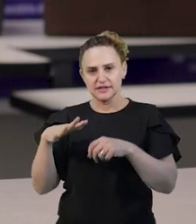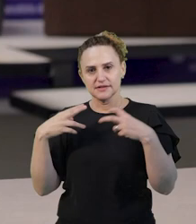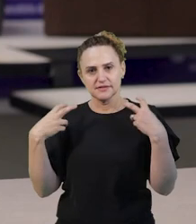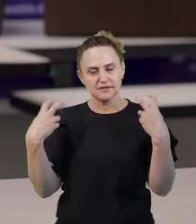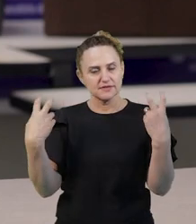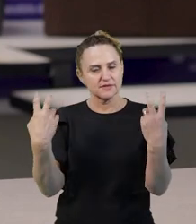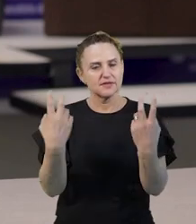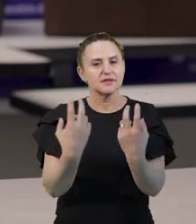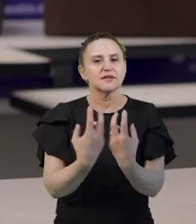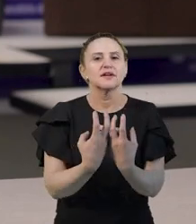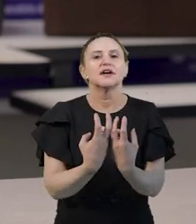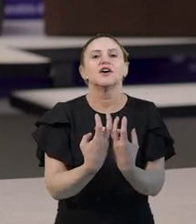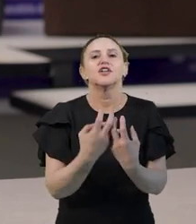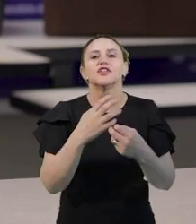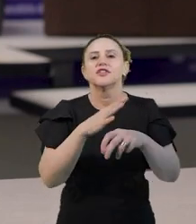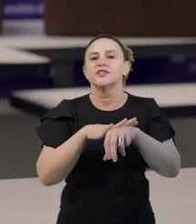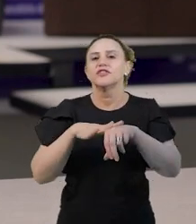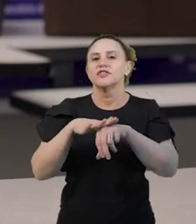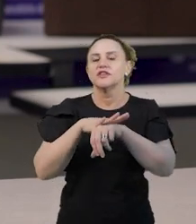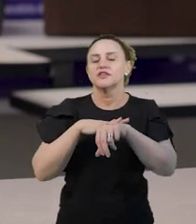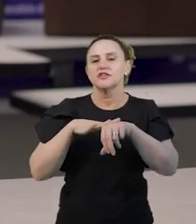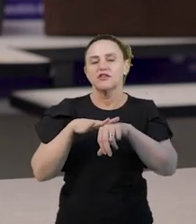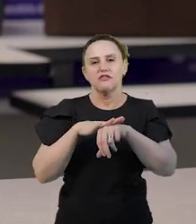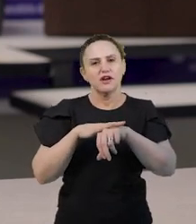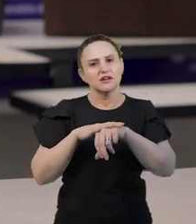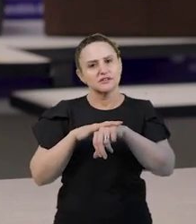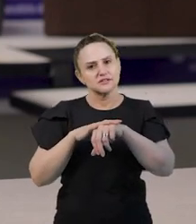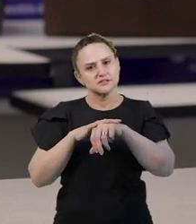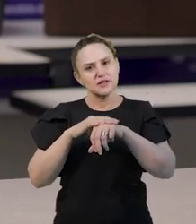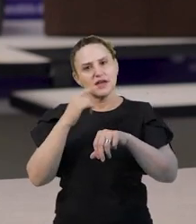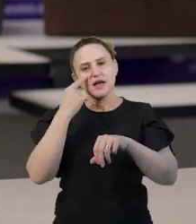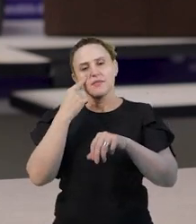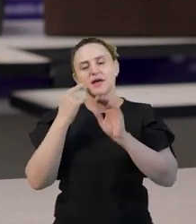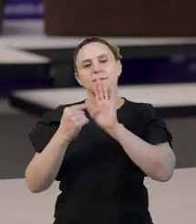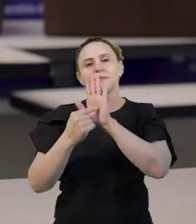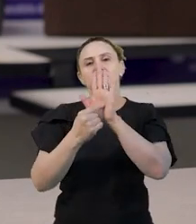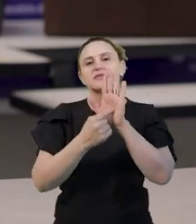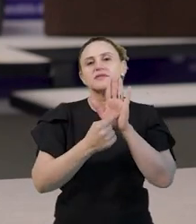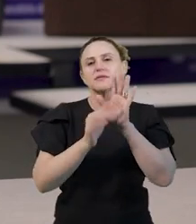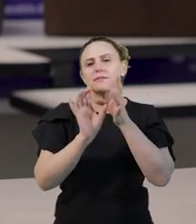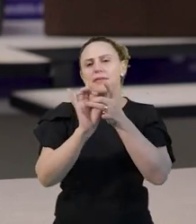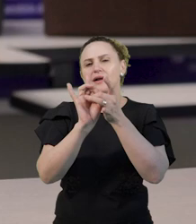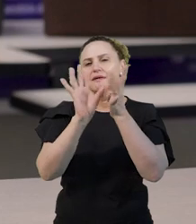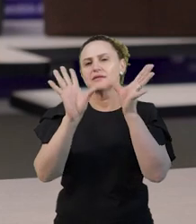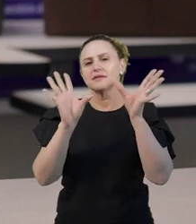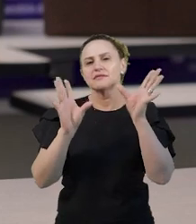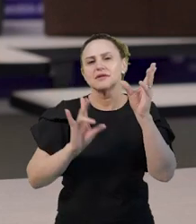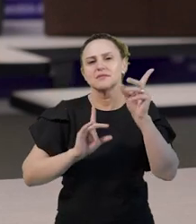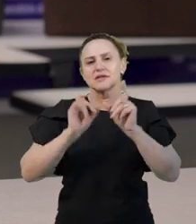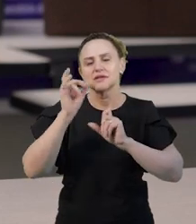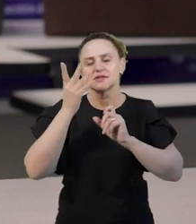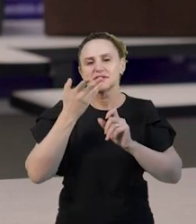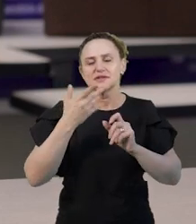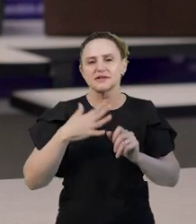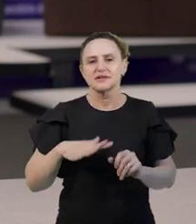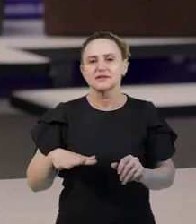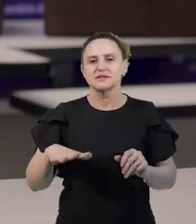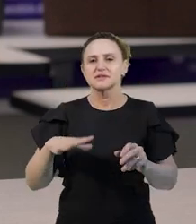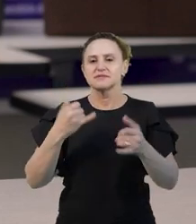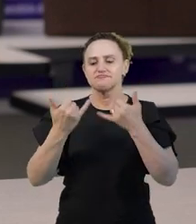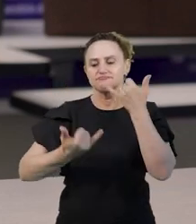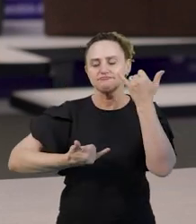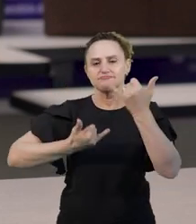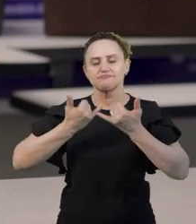recurso bastante rico para explorar a livre expressão das crianças, a brincadeira e o diálogo também